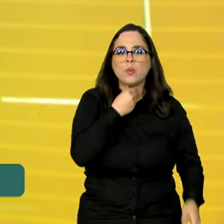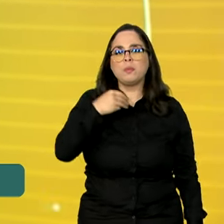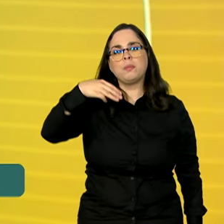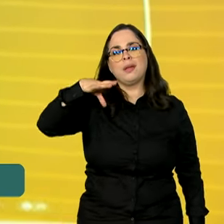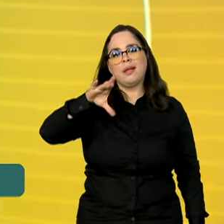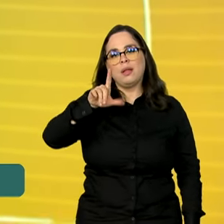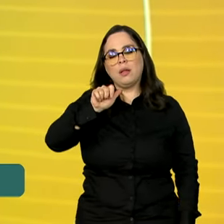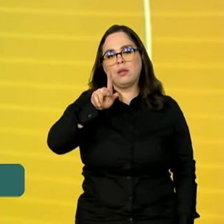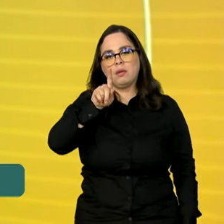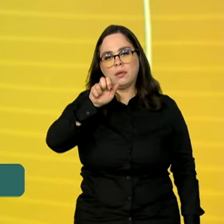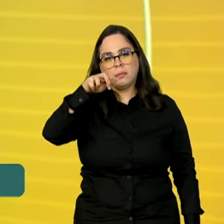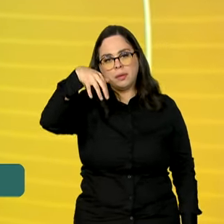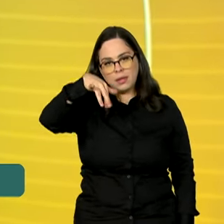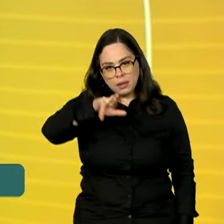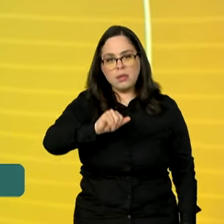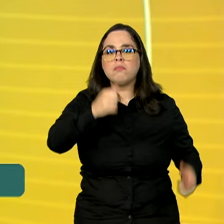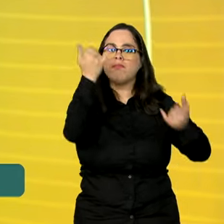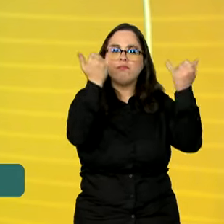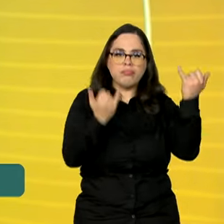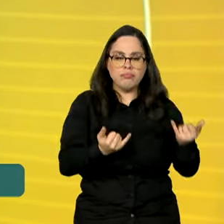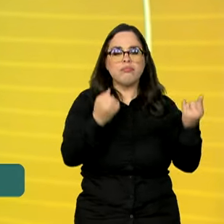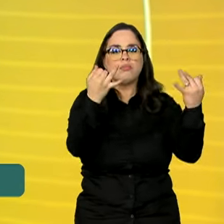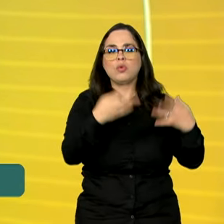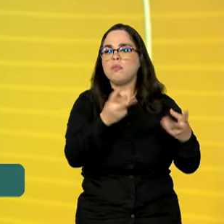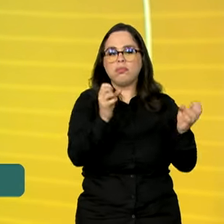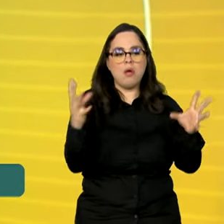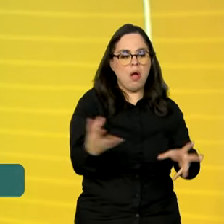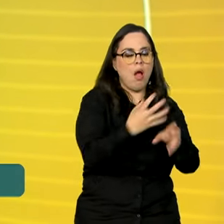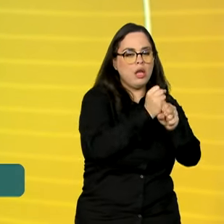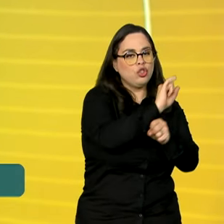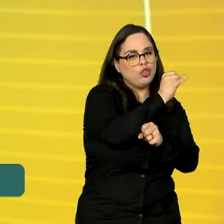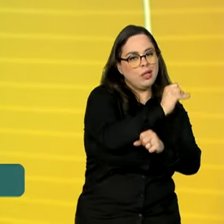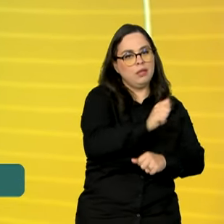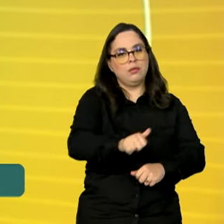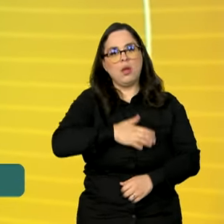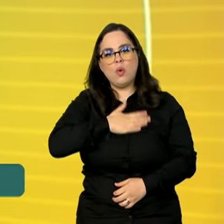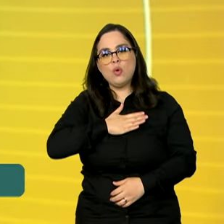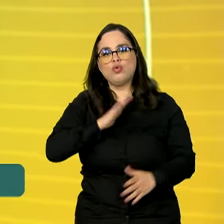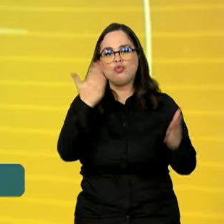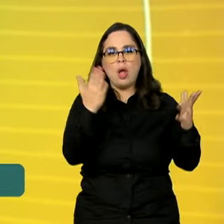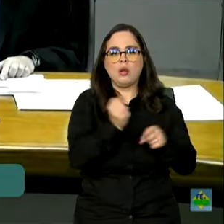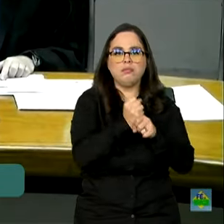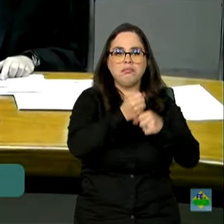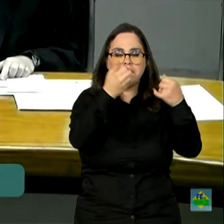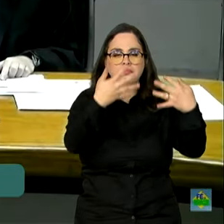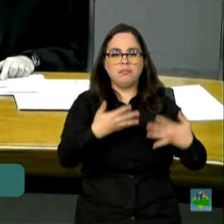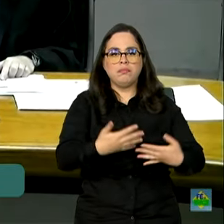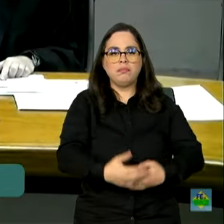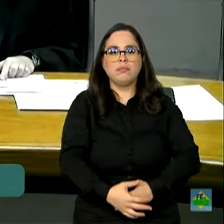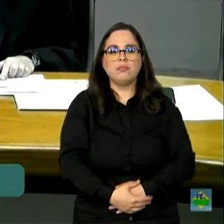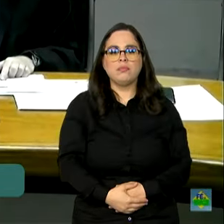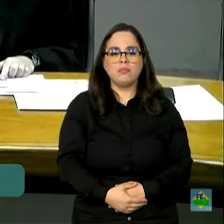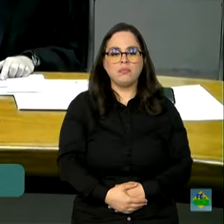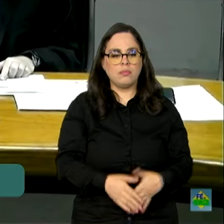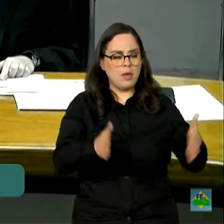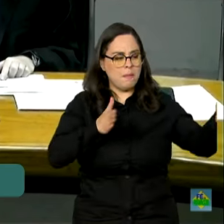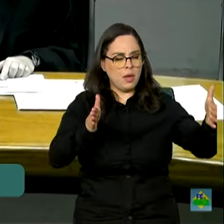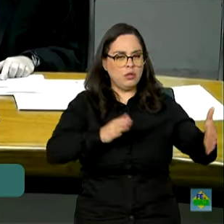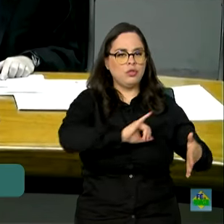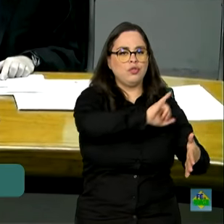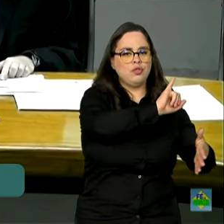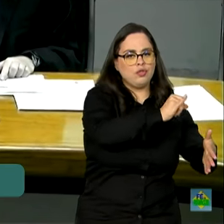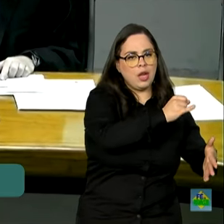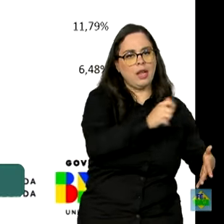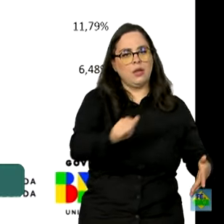Malaquias, fez uma análise do resultado acumulado de janeiro a agosto desse ano. No período acumulado de janeiro a